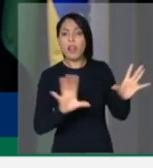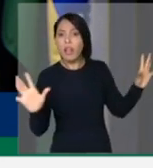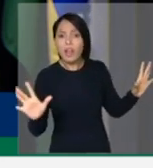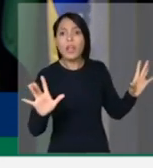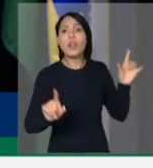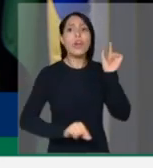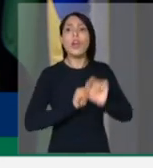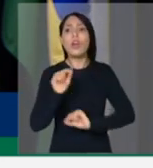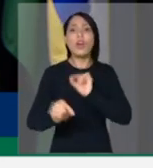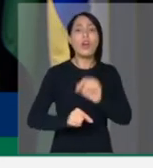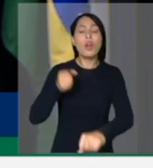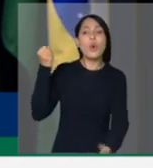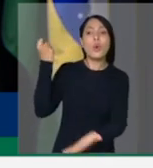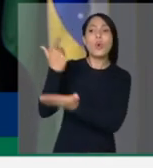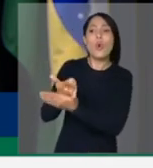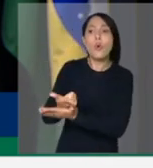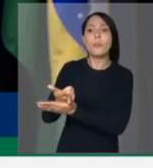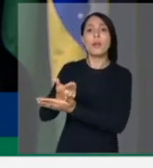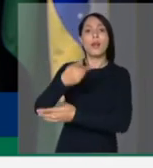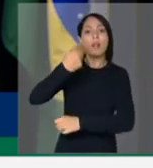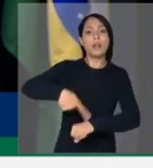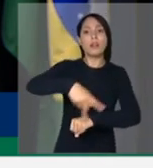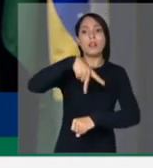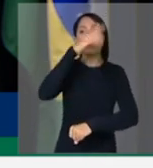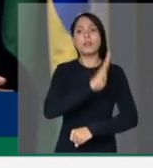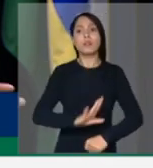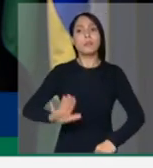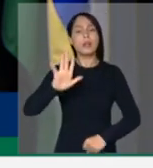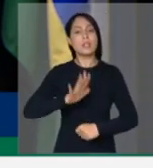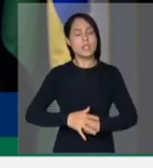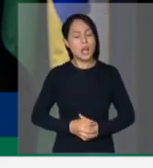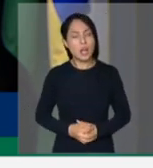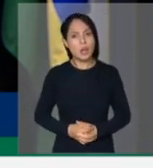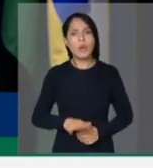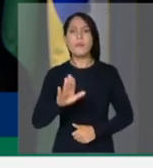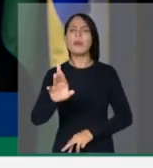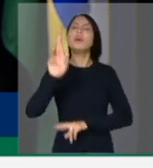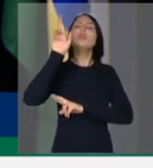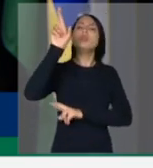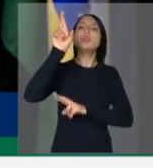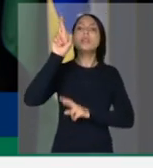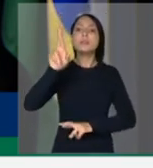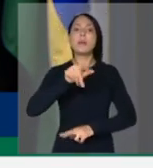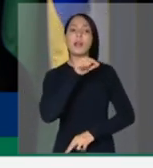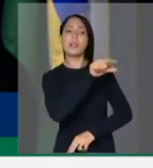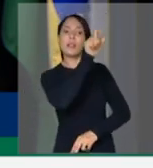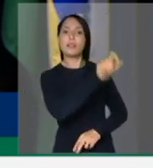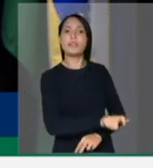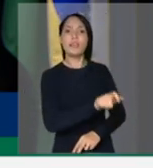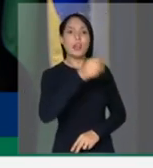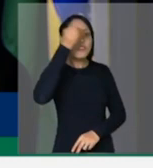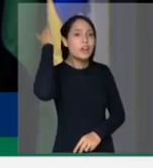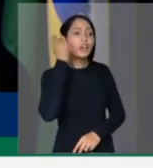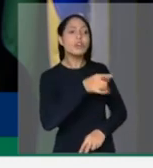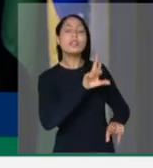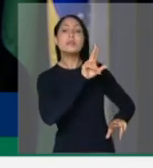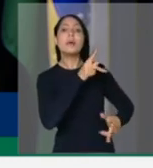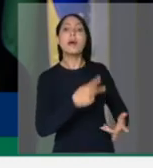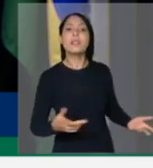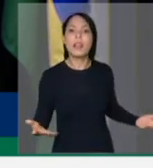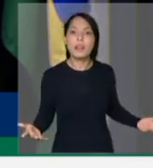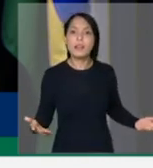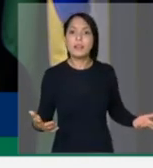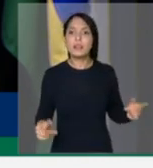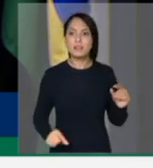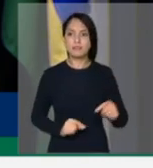eles tenham que comprar da indústria nacional. Mas o que esperar desse cidadão que se chama Fachin? Ele foi o responsável, por